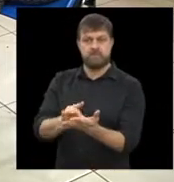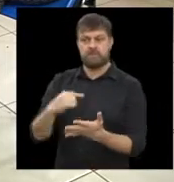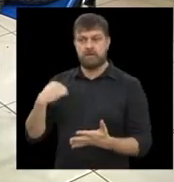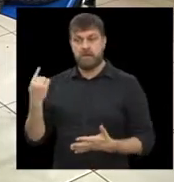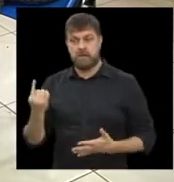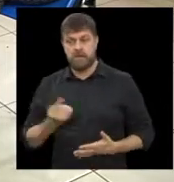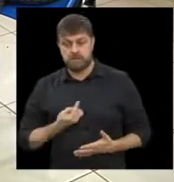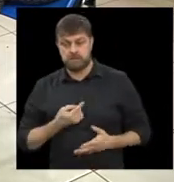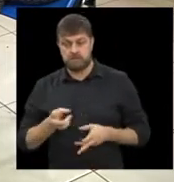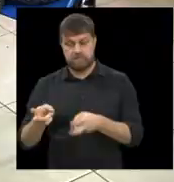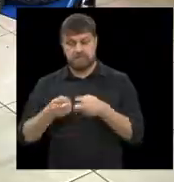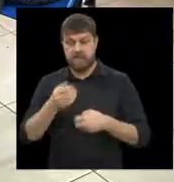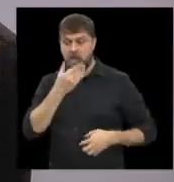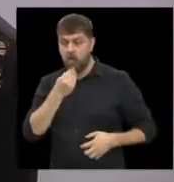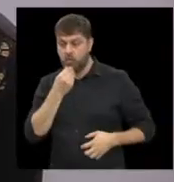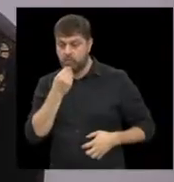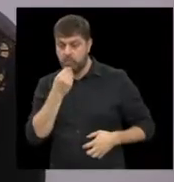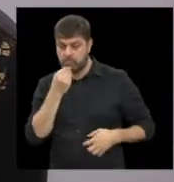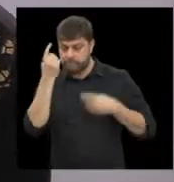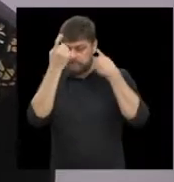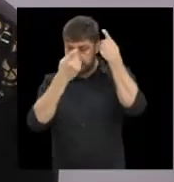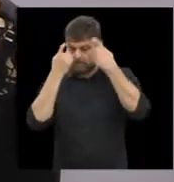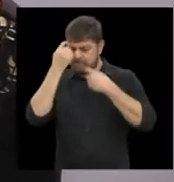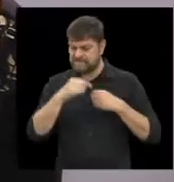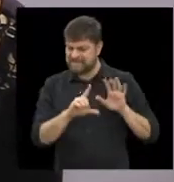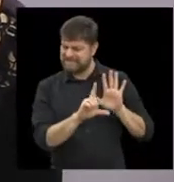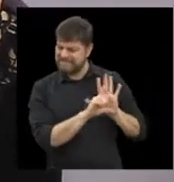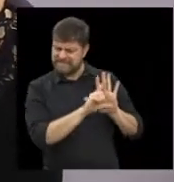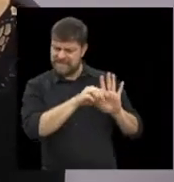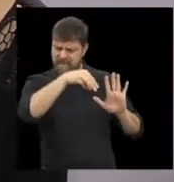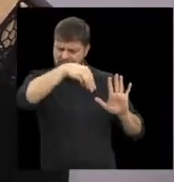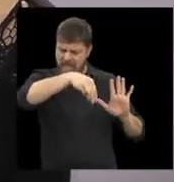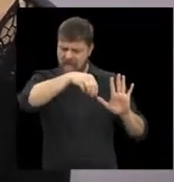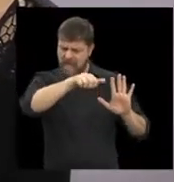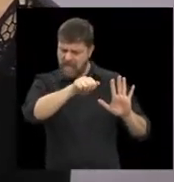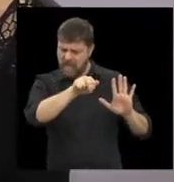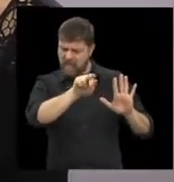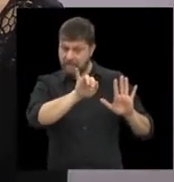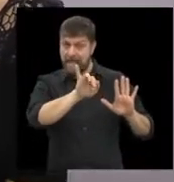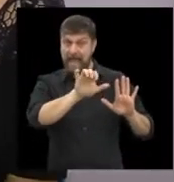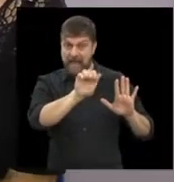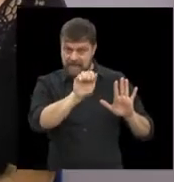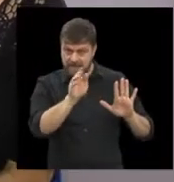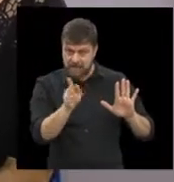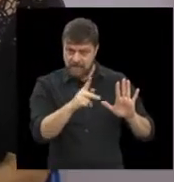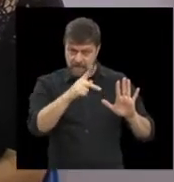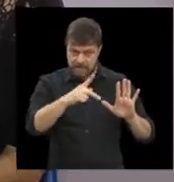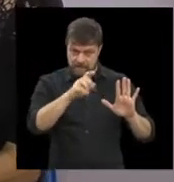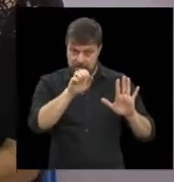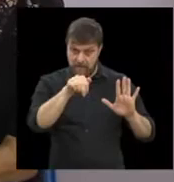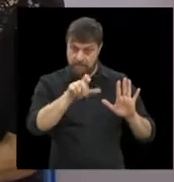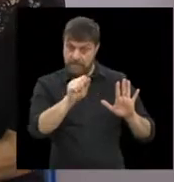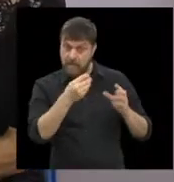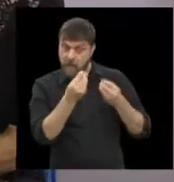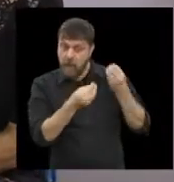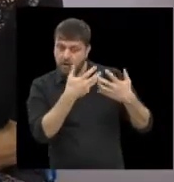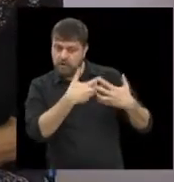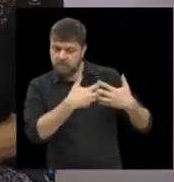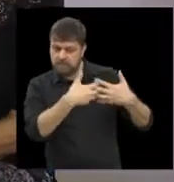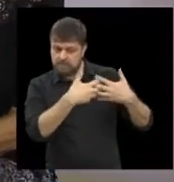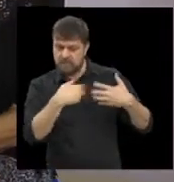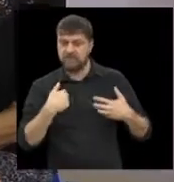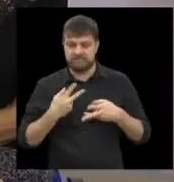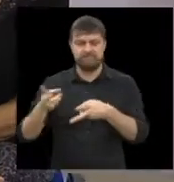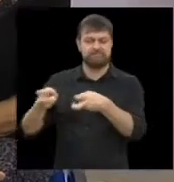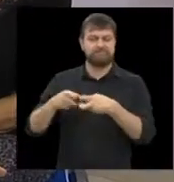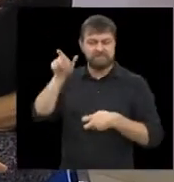essa preocupação do homem, como é que ela é, como é que ela funciona, até que ponto ela se aplica. Então, nós temos recebido